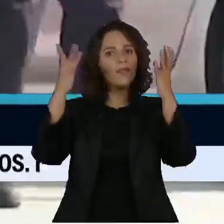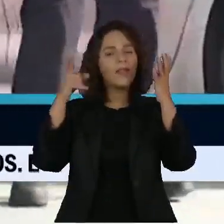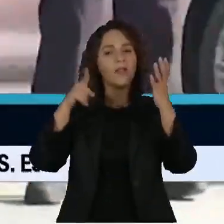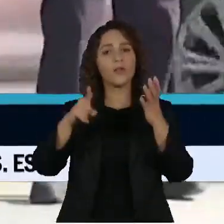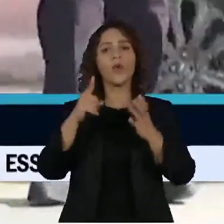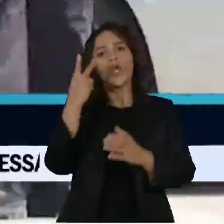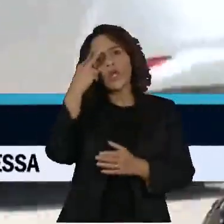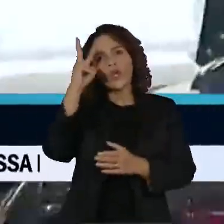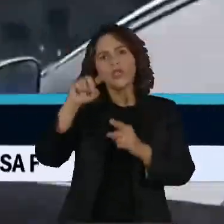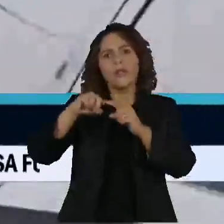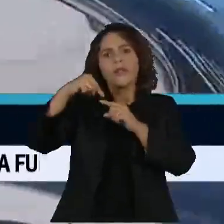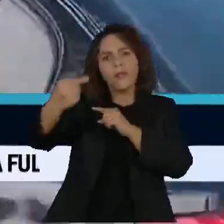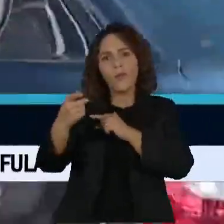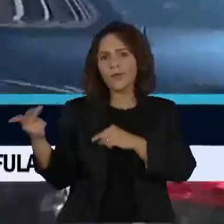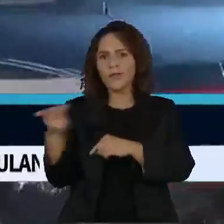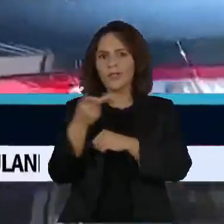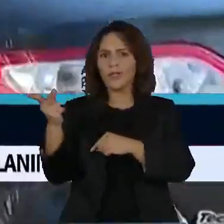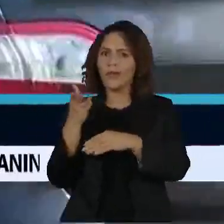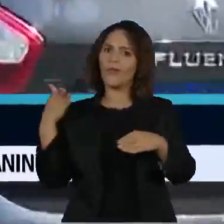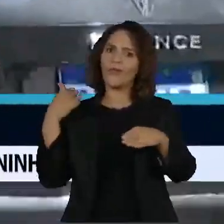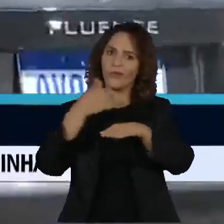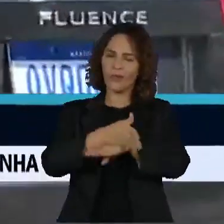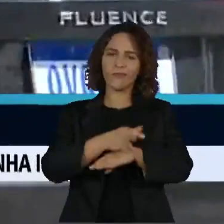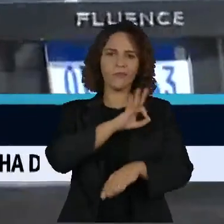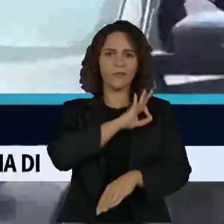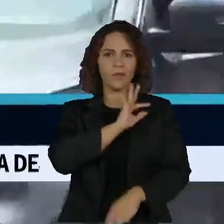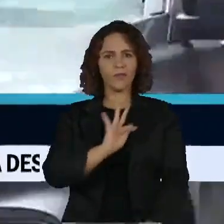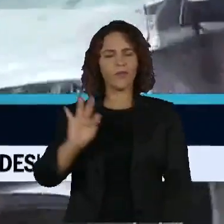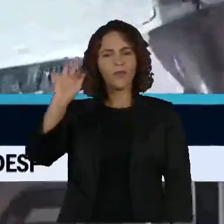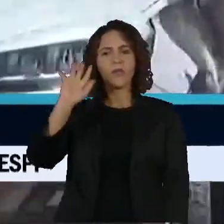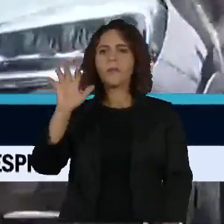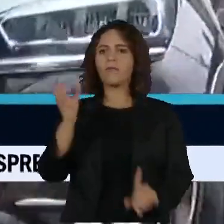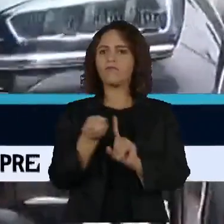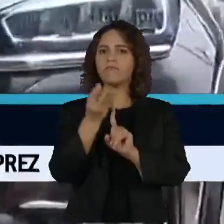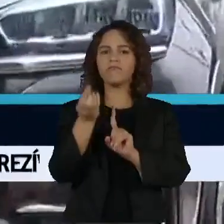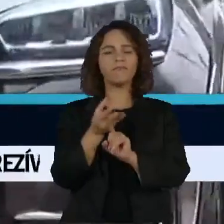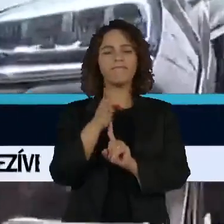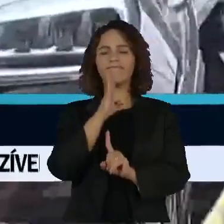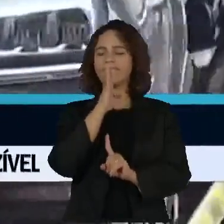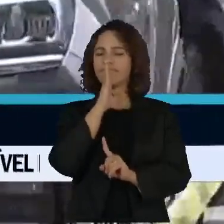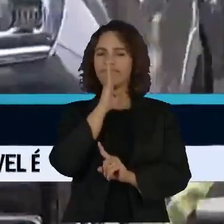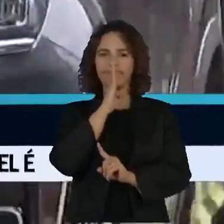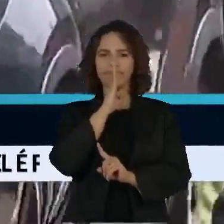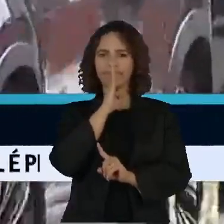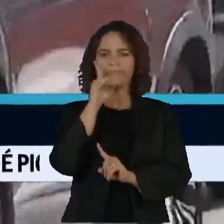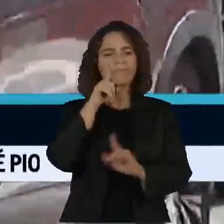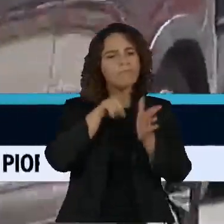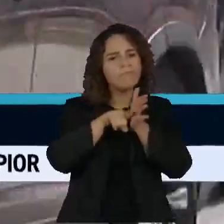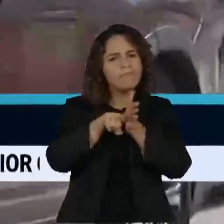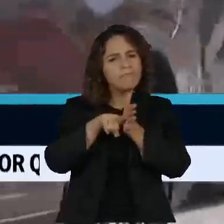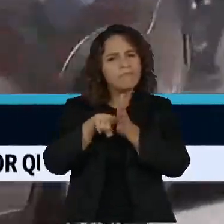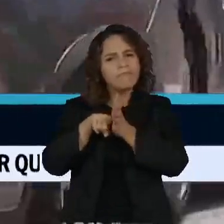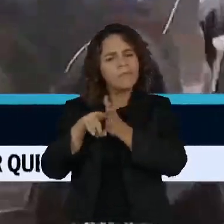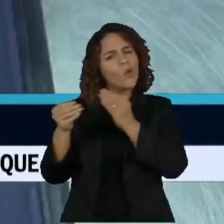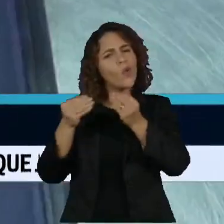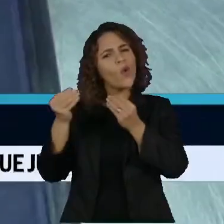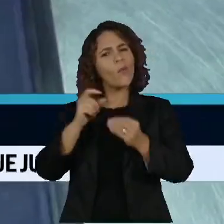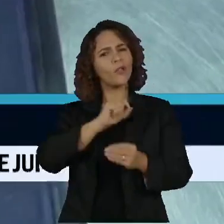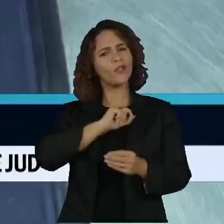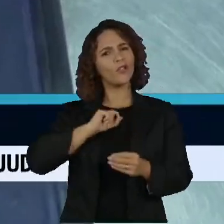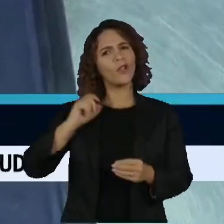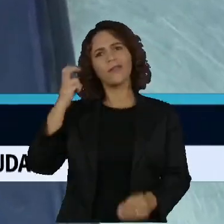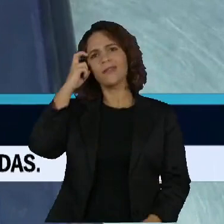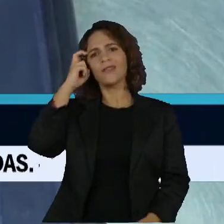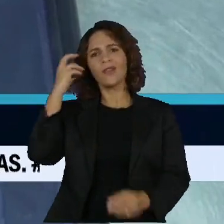dias após Michele e Jair Bolsonaro ficarem em silêncio na Polícia Federal na investigação do esquema de venda ilegal de joias